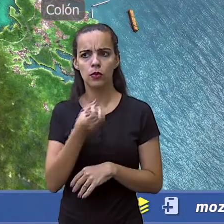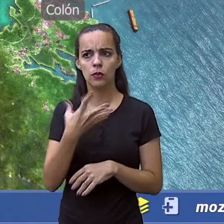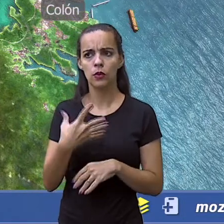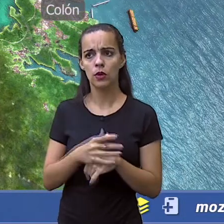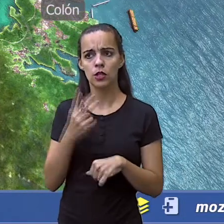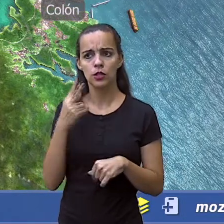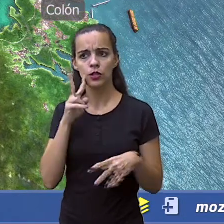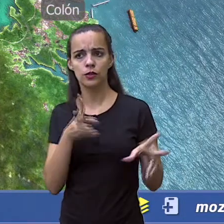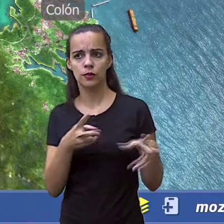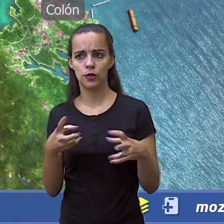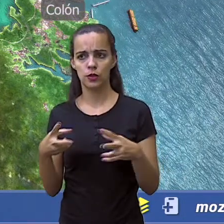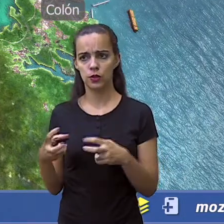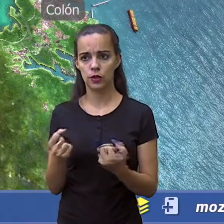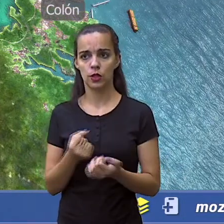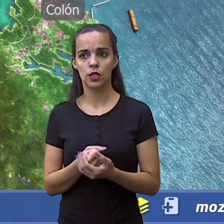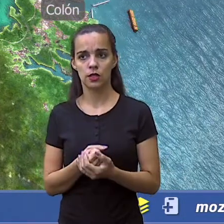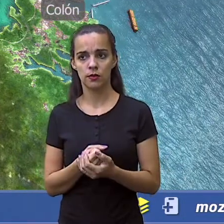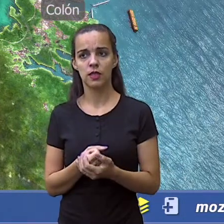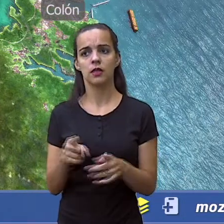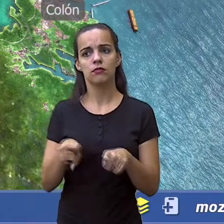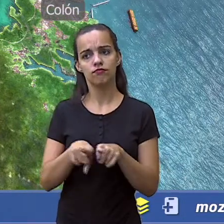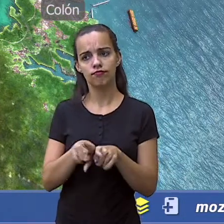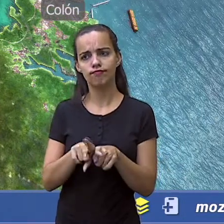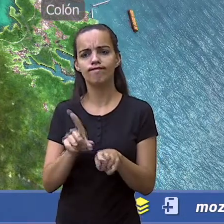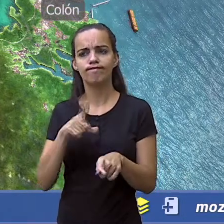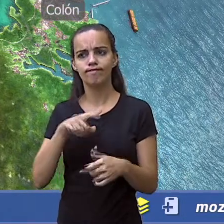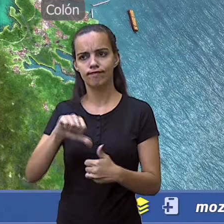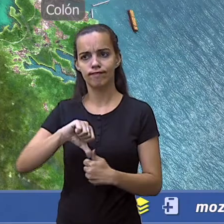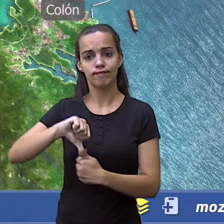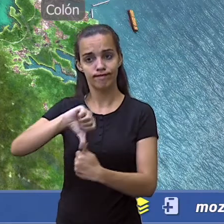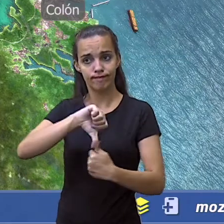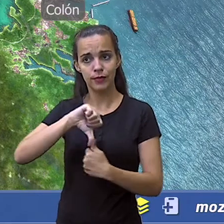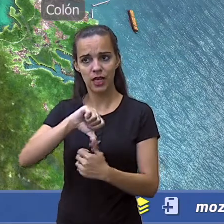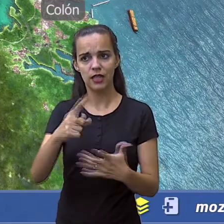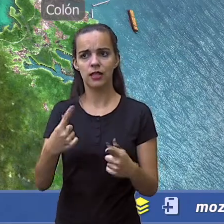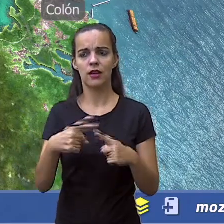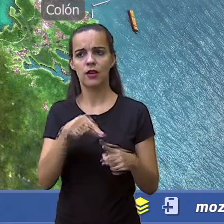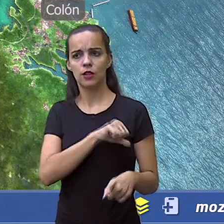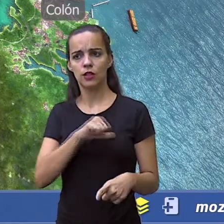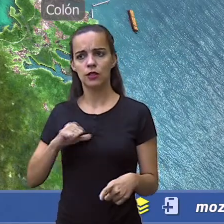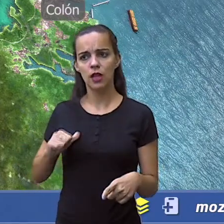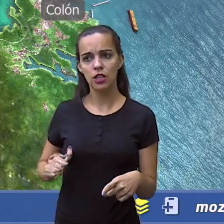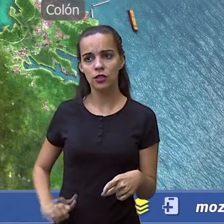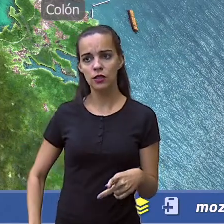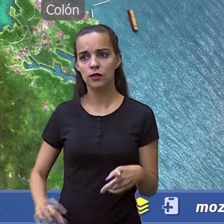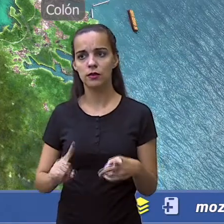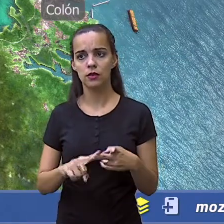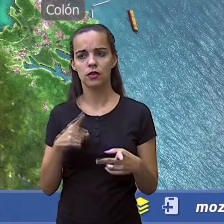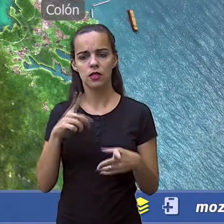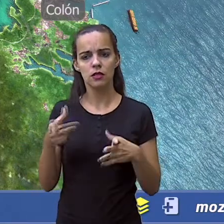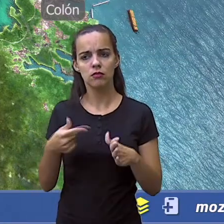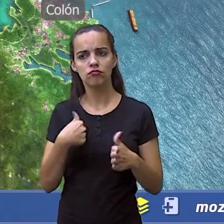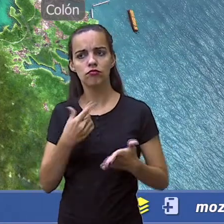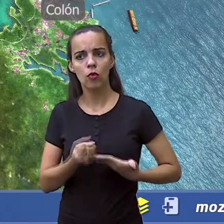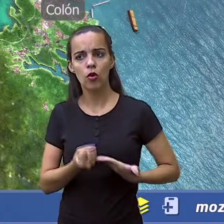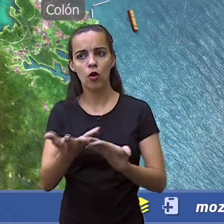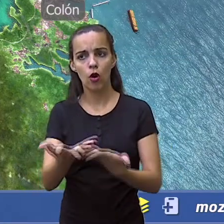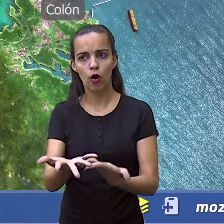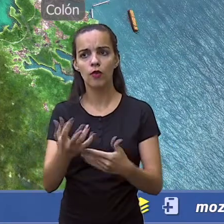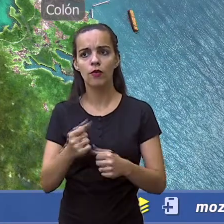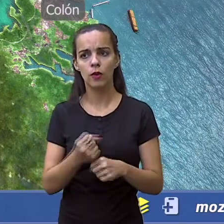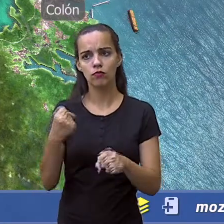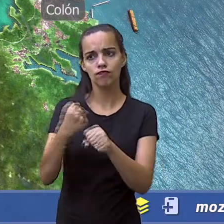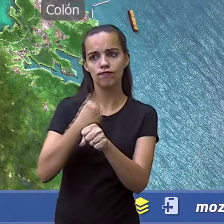grande e, inclusive, também na América Central, a China já está propondo construir